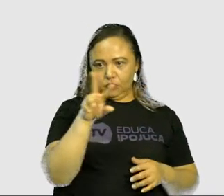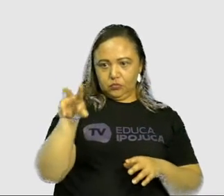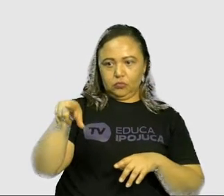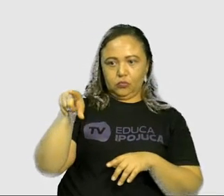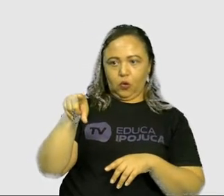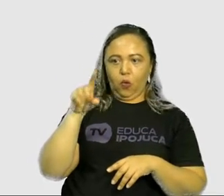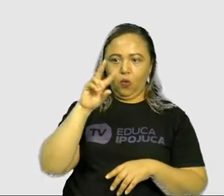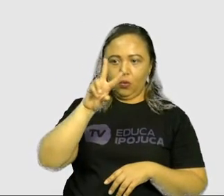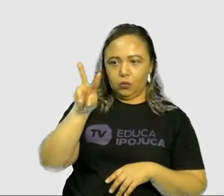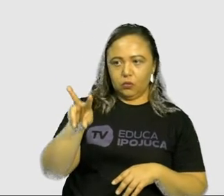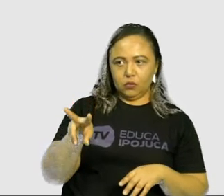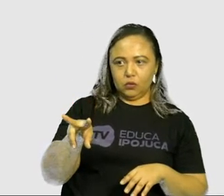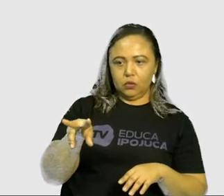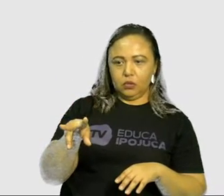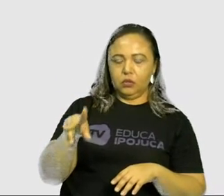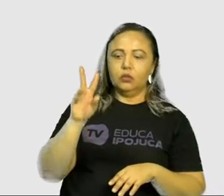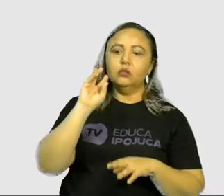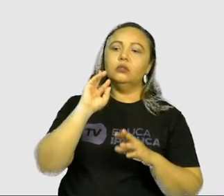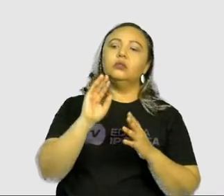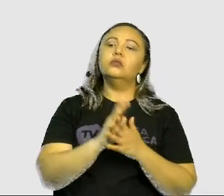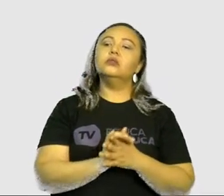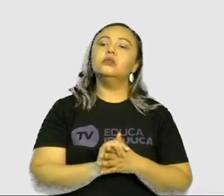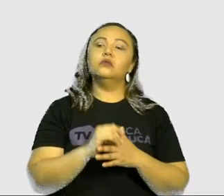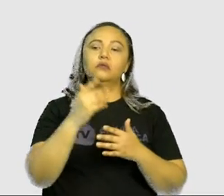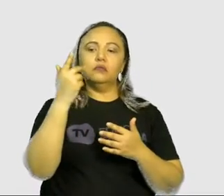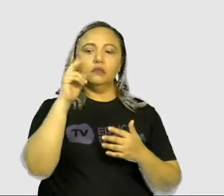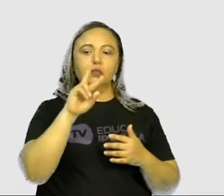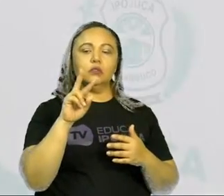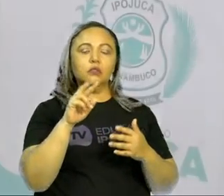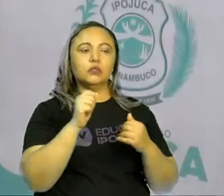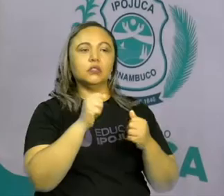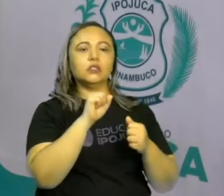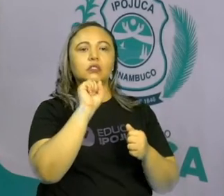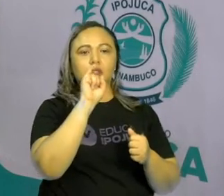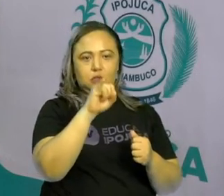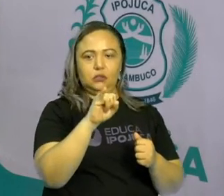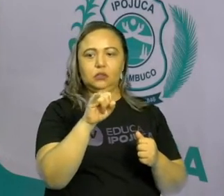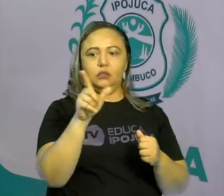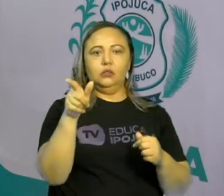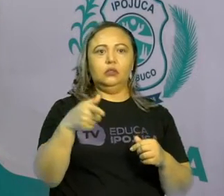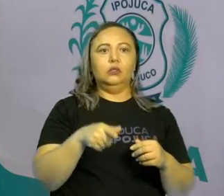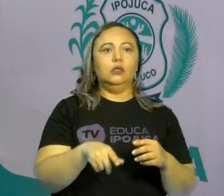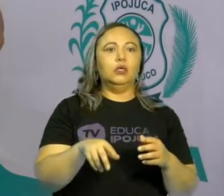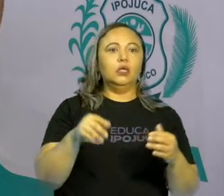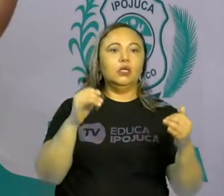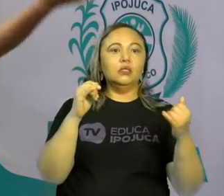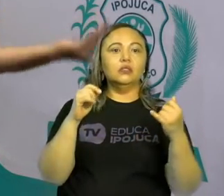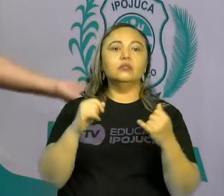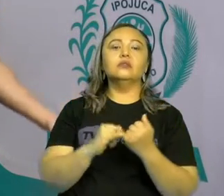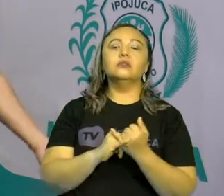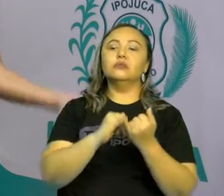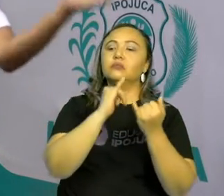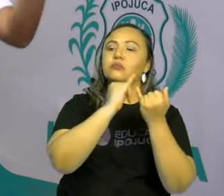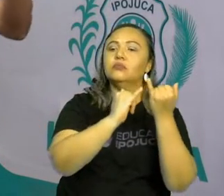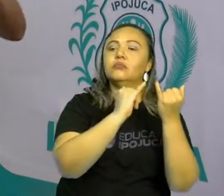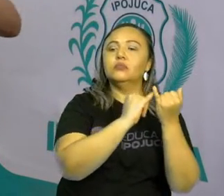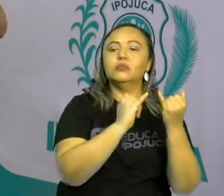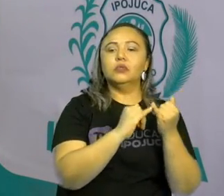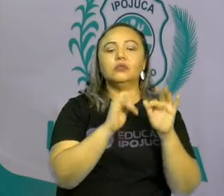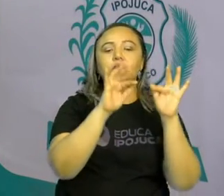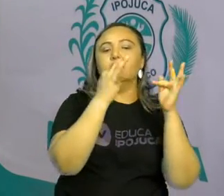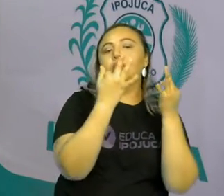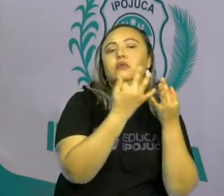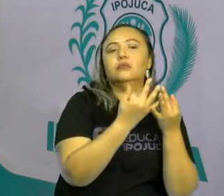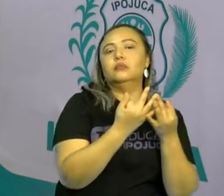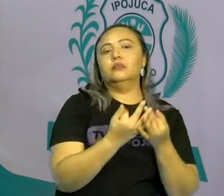por essa parte de deslocamento, por esse motivo de pessoas saírem do seu lugar pra ir